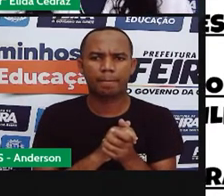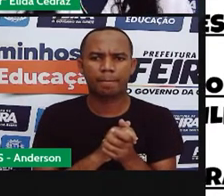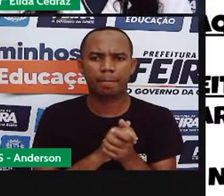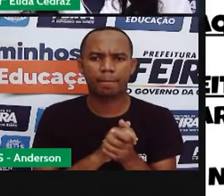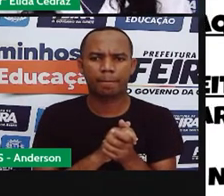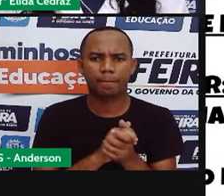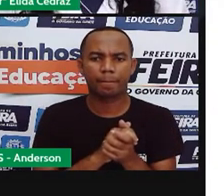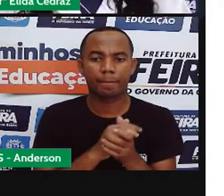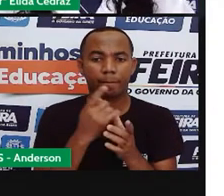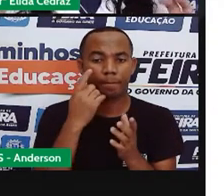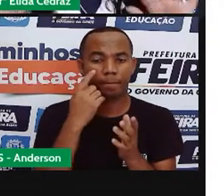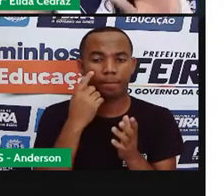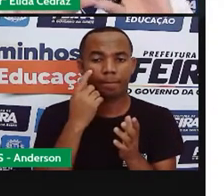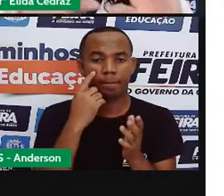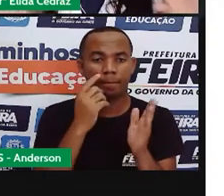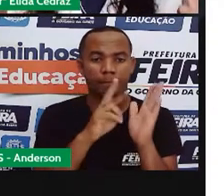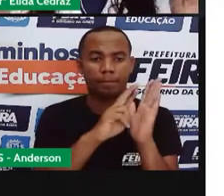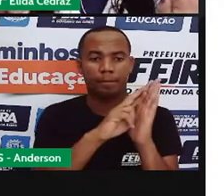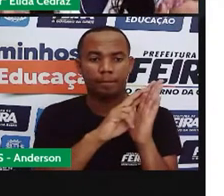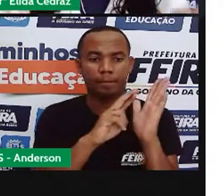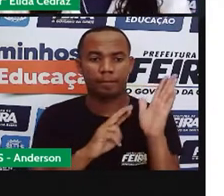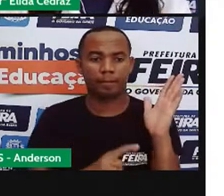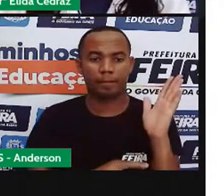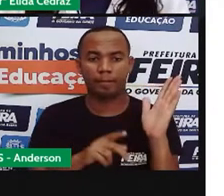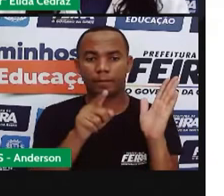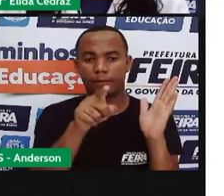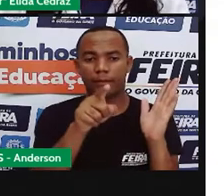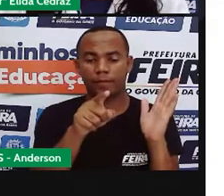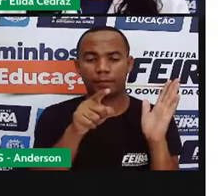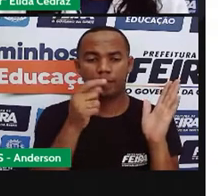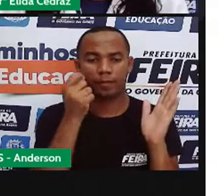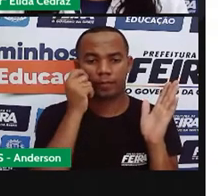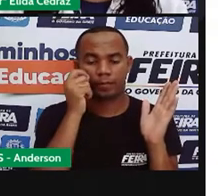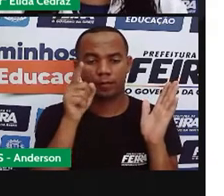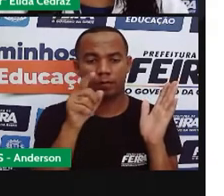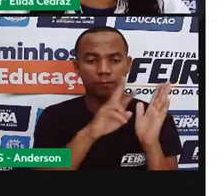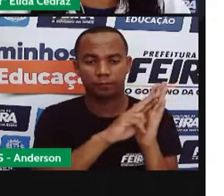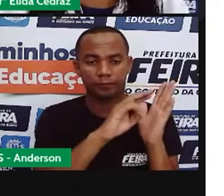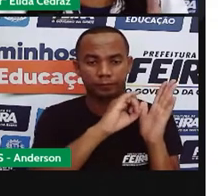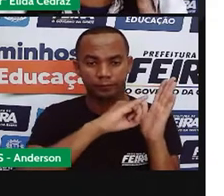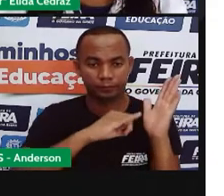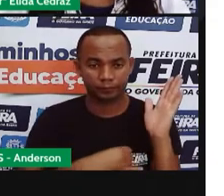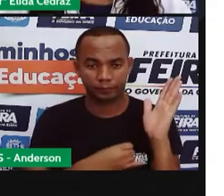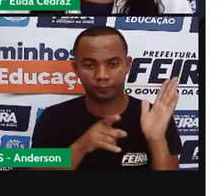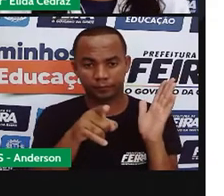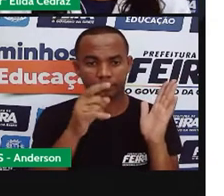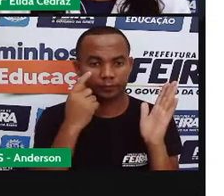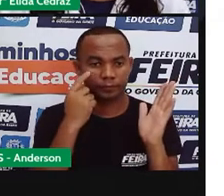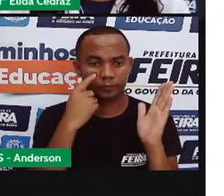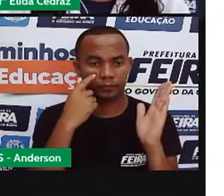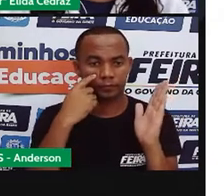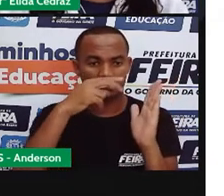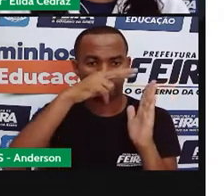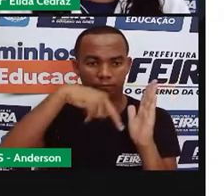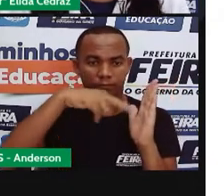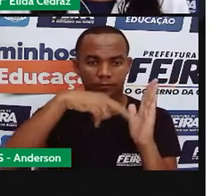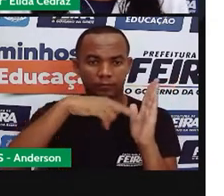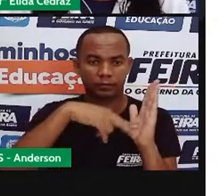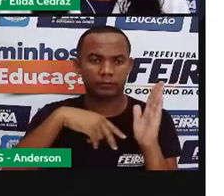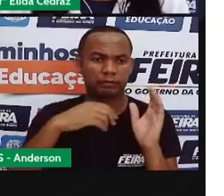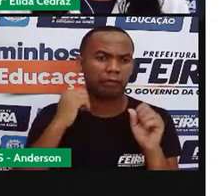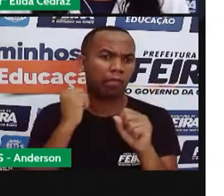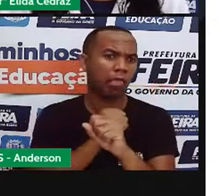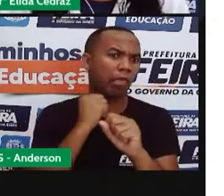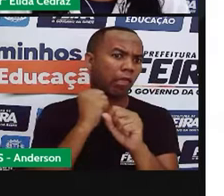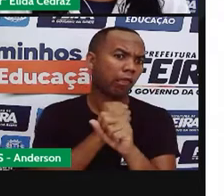Olha só. Eu trouxe essa foto aqui do jornal Diário Popular, que completou 130